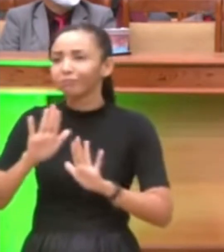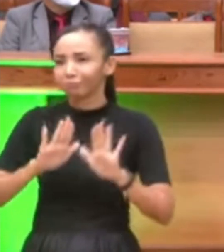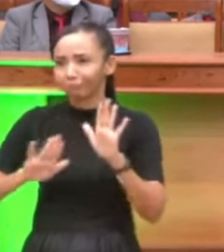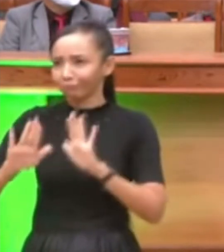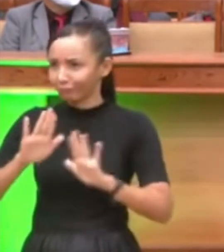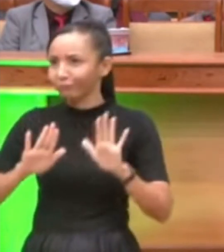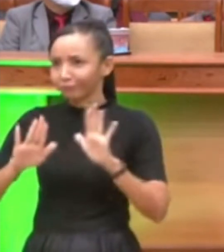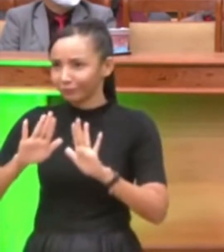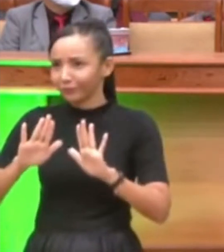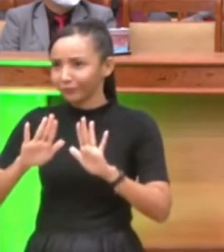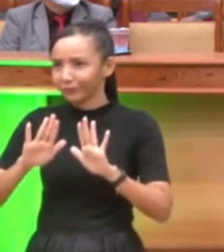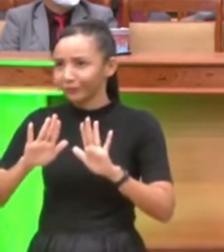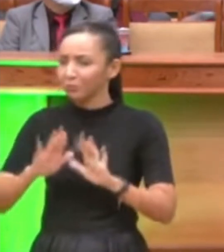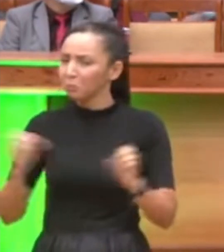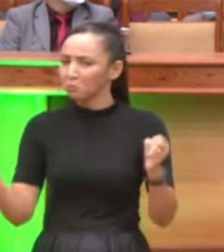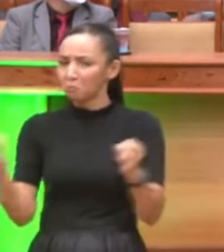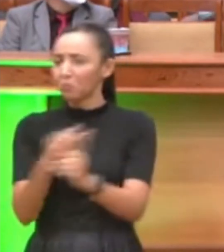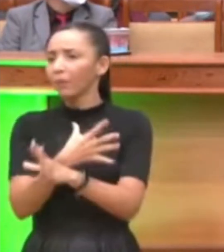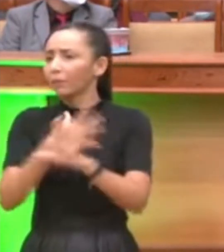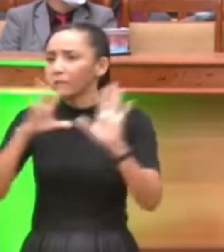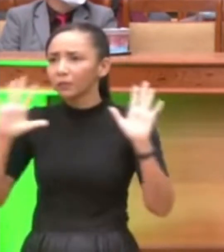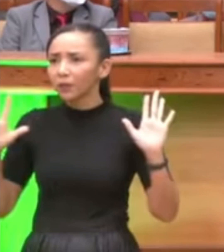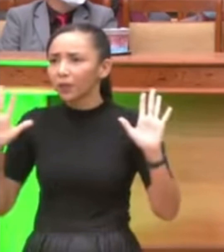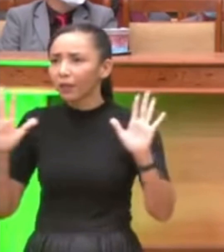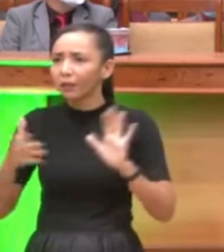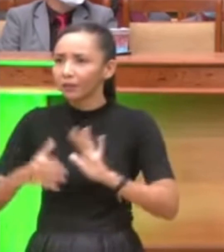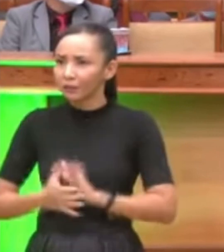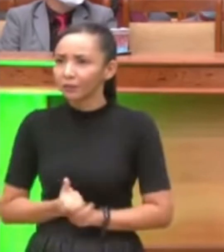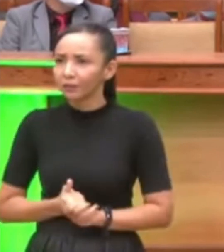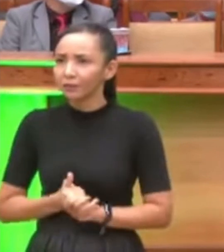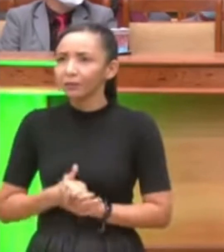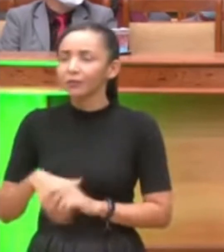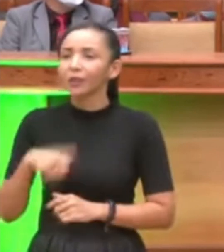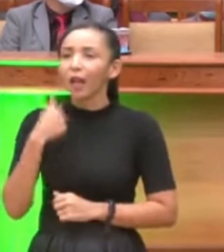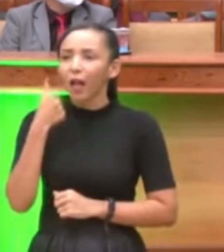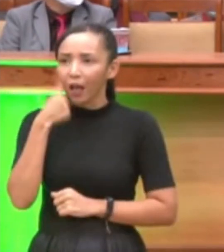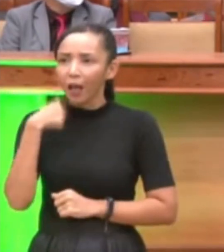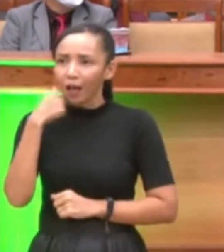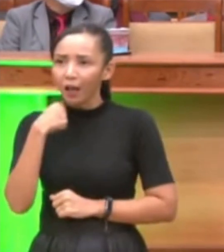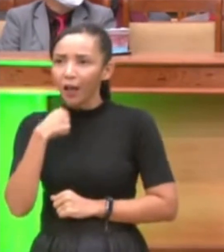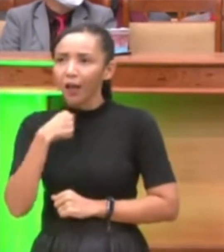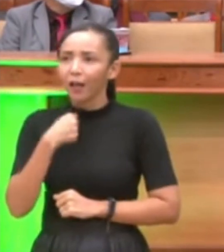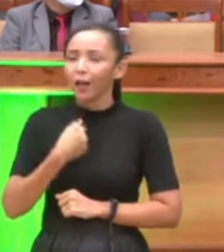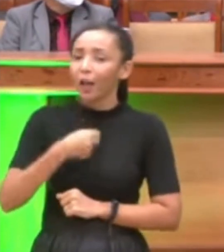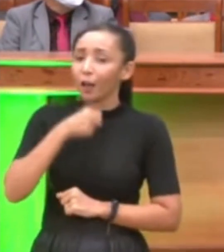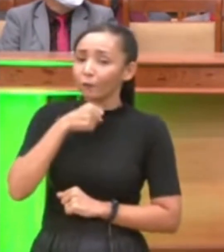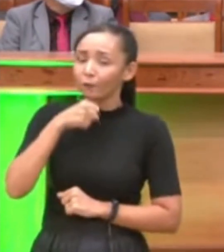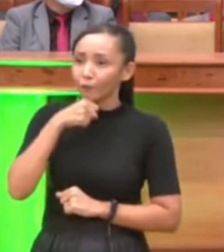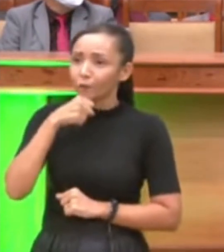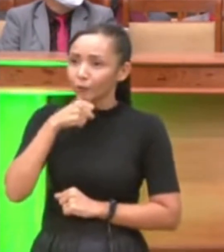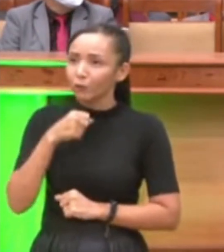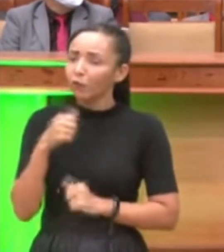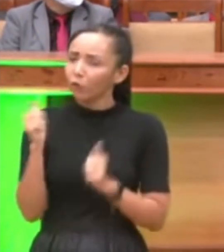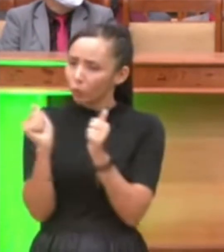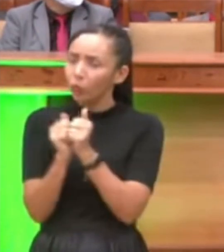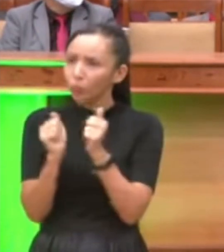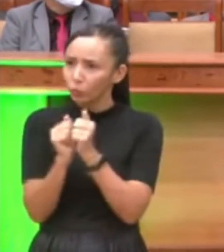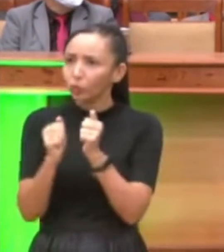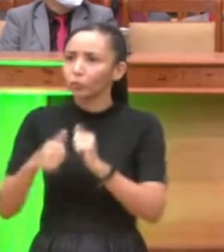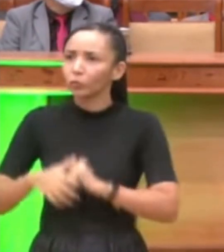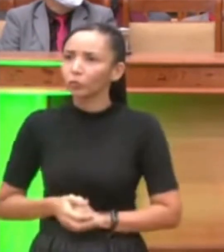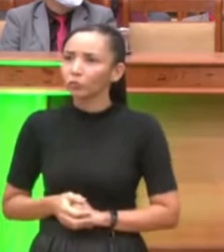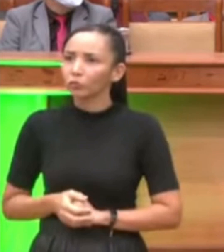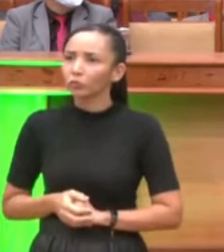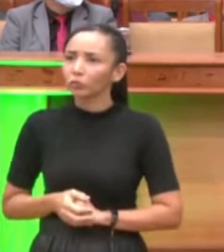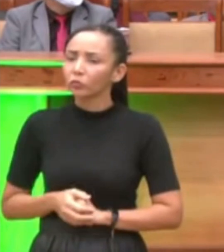e aí pronto aí a avó dela tava assim, encostado na porta e aí pronto, aí eu passei, ela disse, pastor,